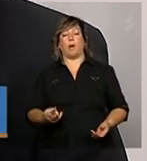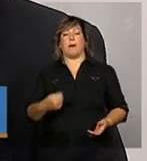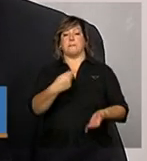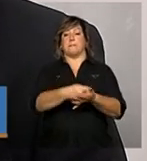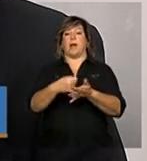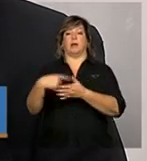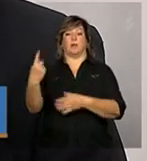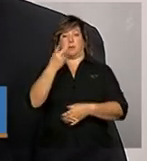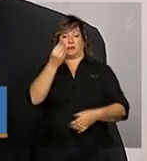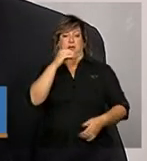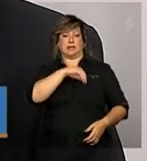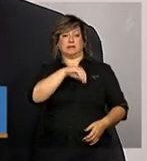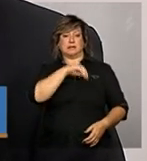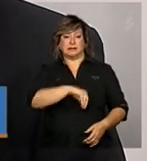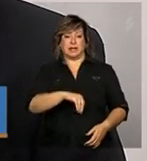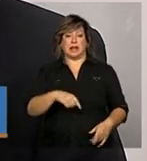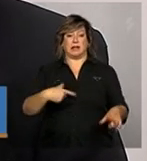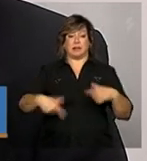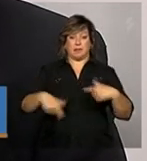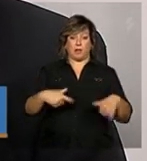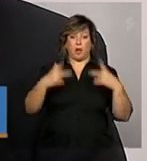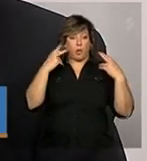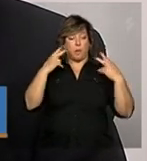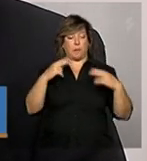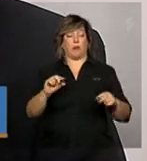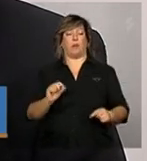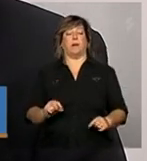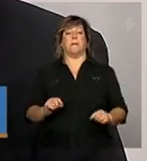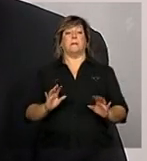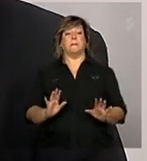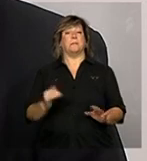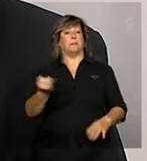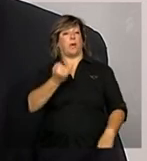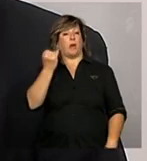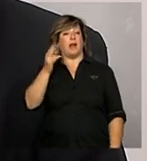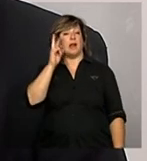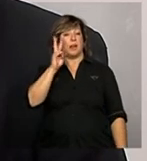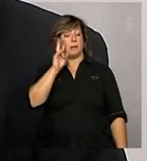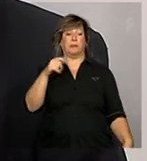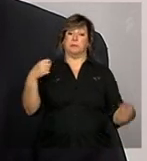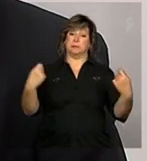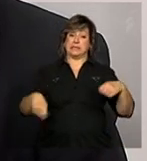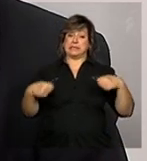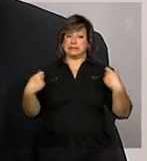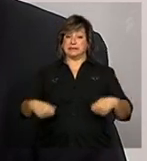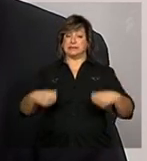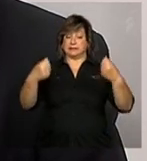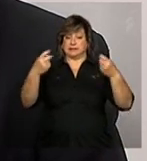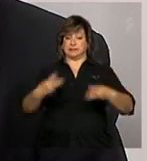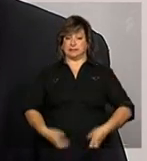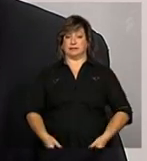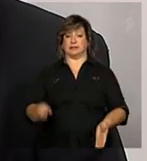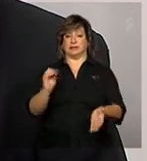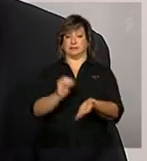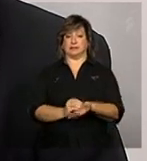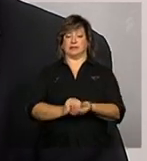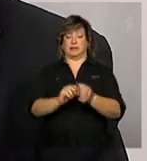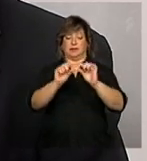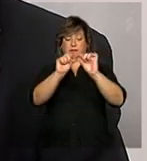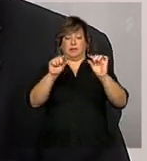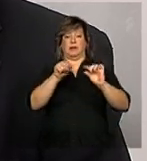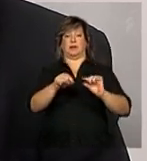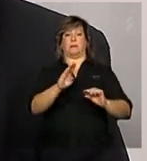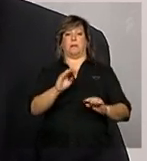é importante lembrar mais uma vez que deve ser declarado no bloco das despesas dentro do